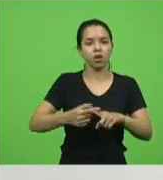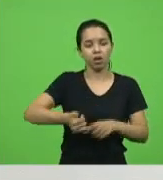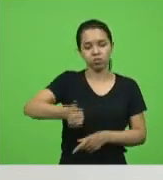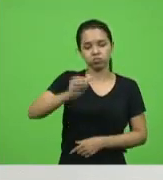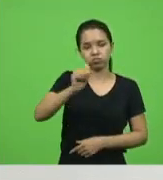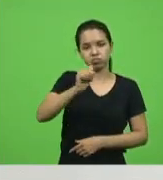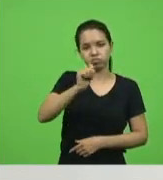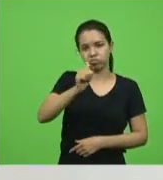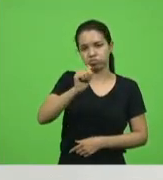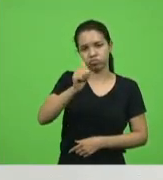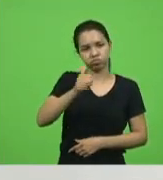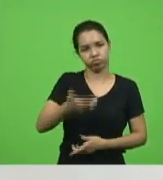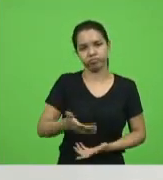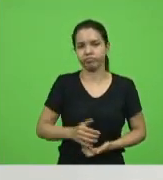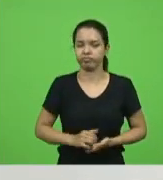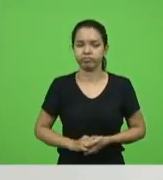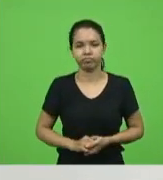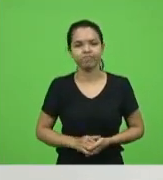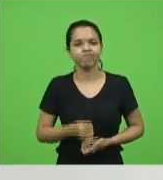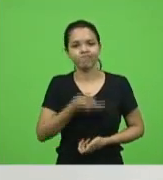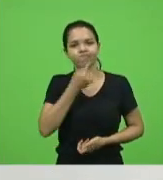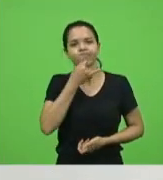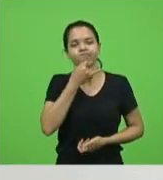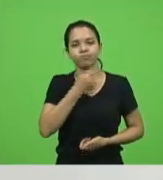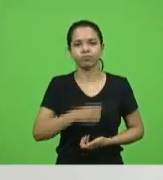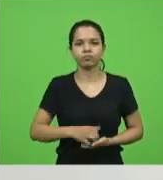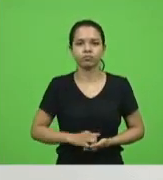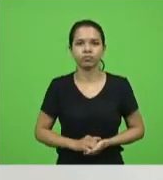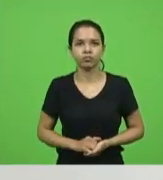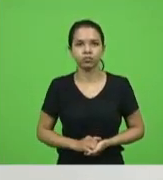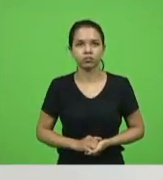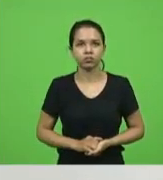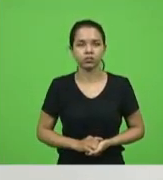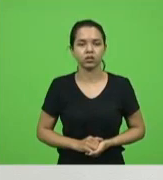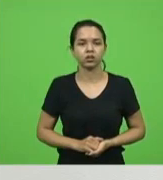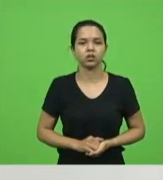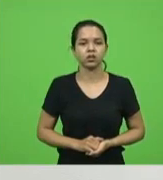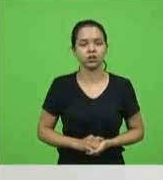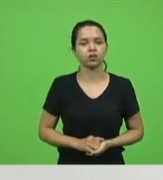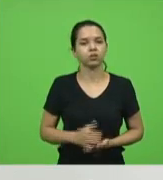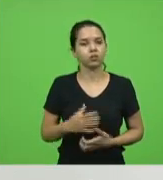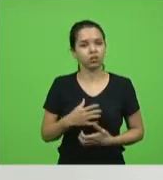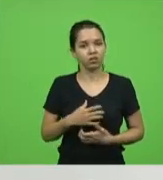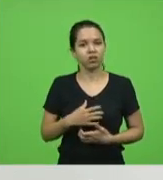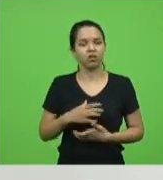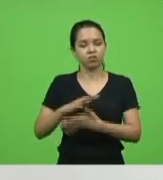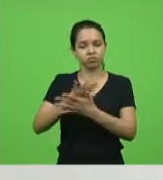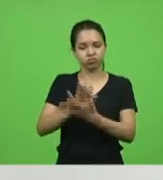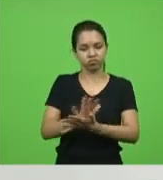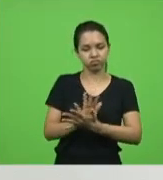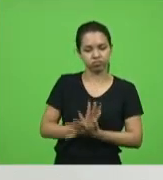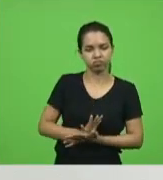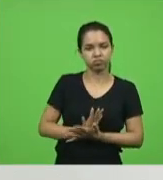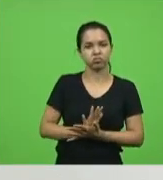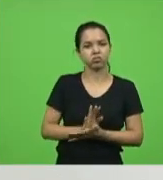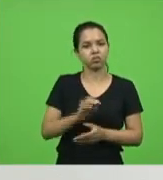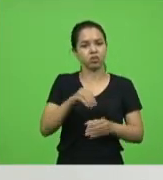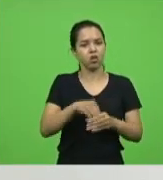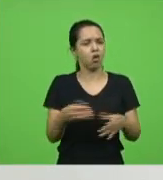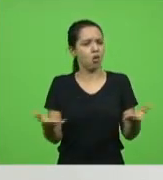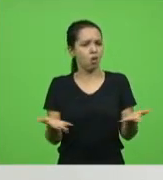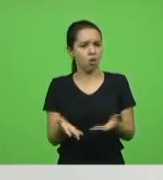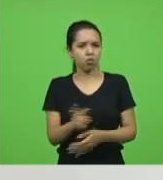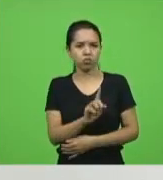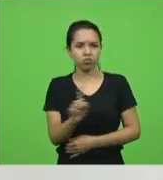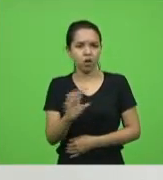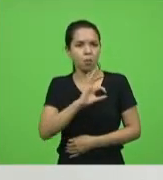muitas vezes. Tristeza. De forma desumana éramos tratados dentro dos quartéis, hoje não, hoje um polícia